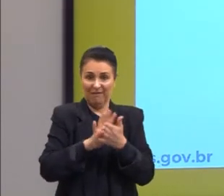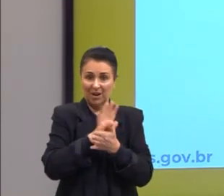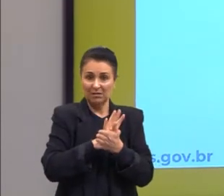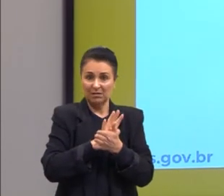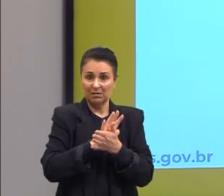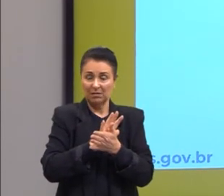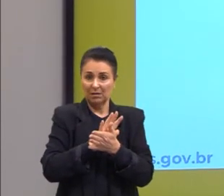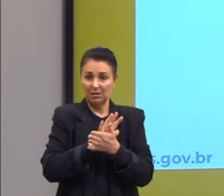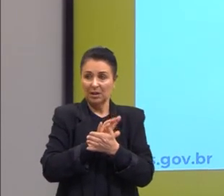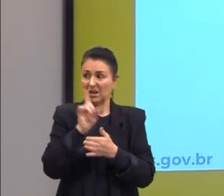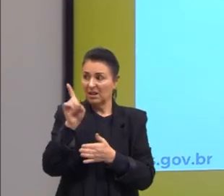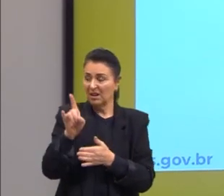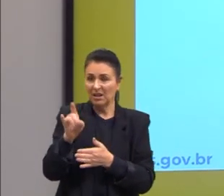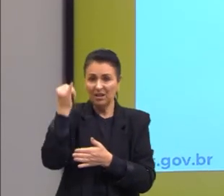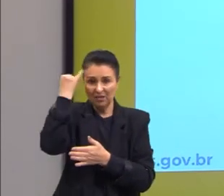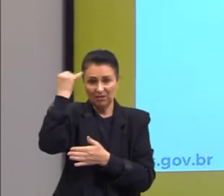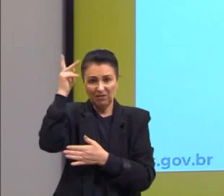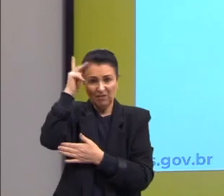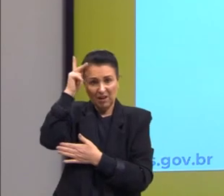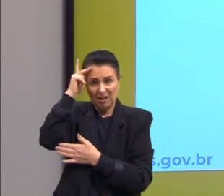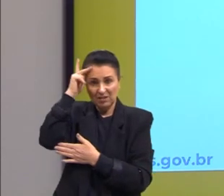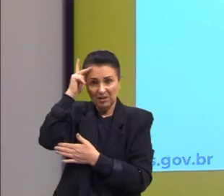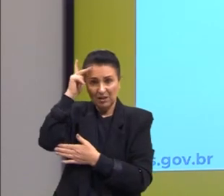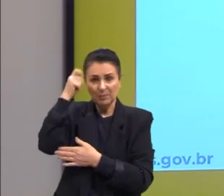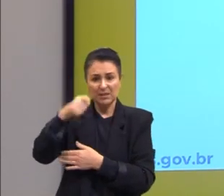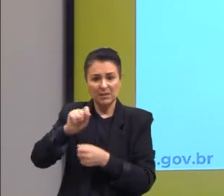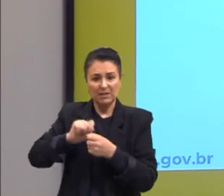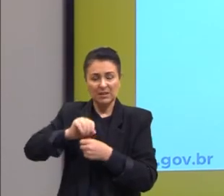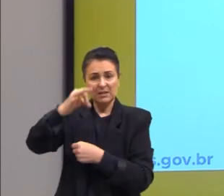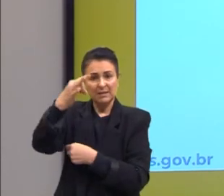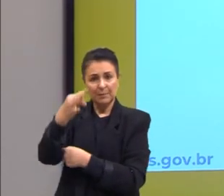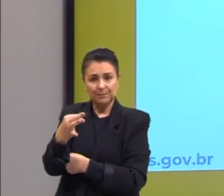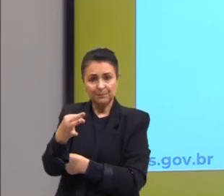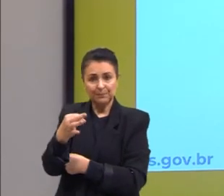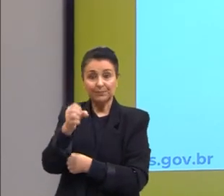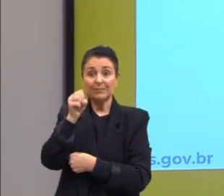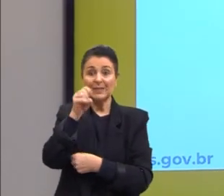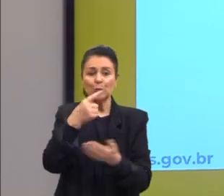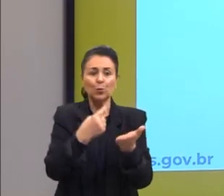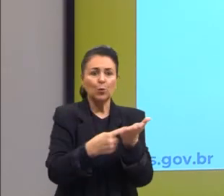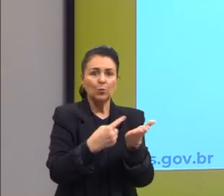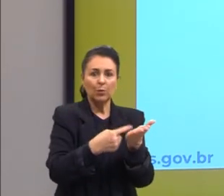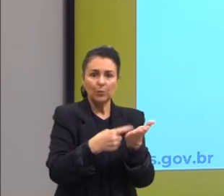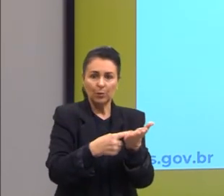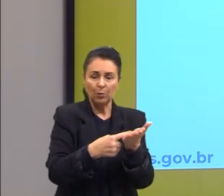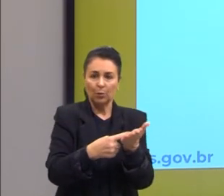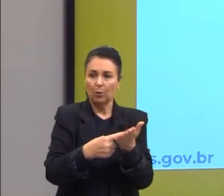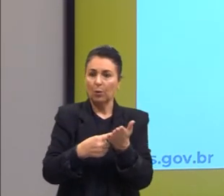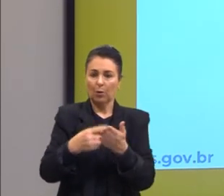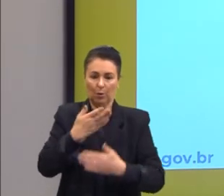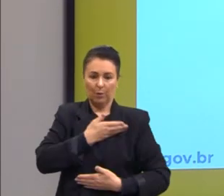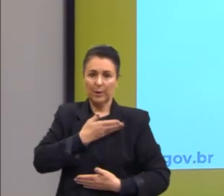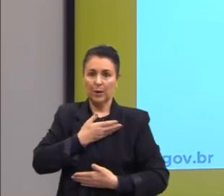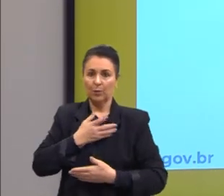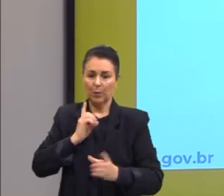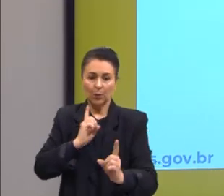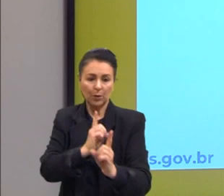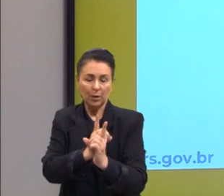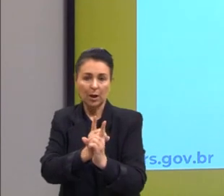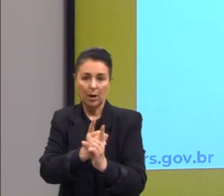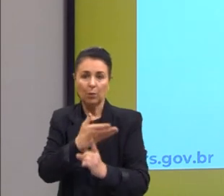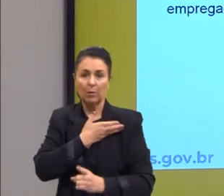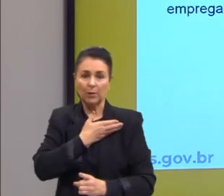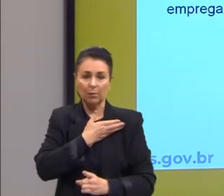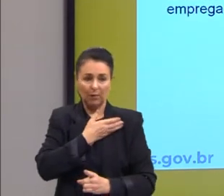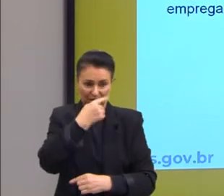prometeu, age o certo pelo certo. se você combinou um amigo para se encontrar com seu amigo, você deve se encontrar com seu